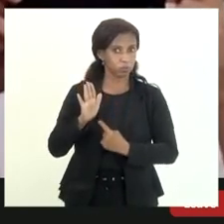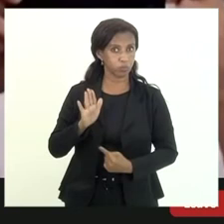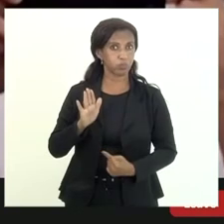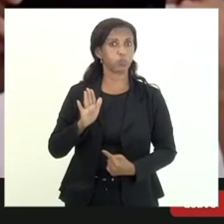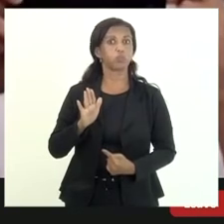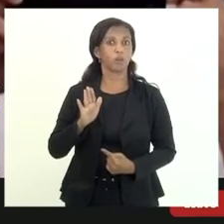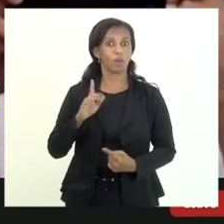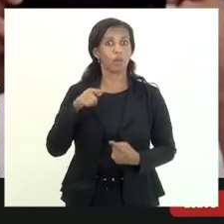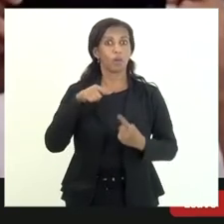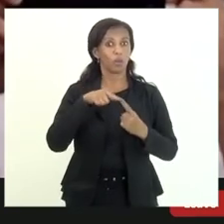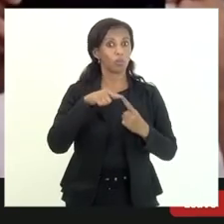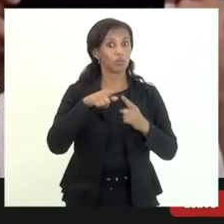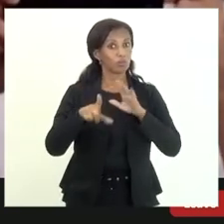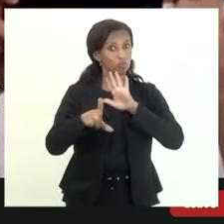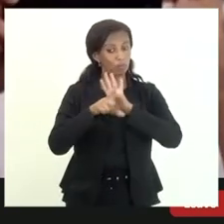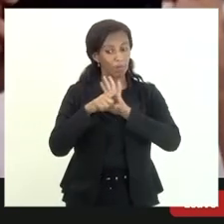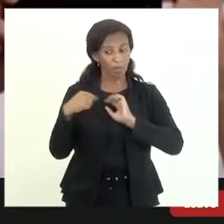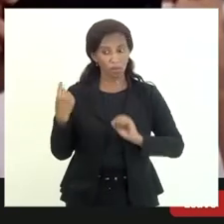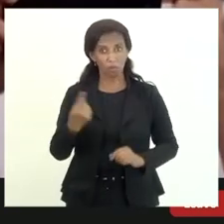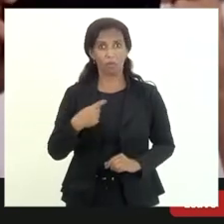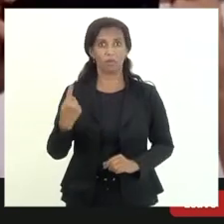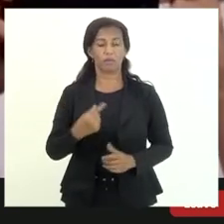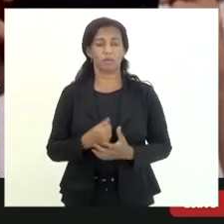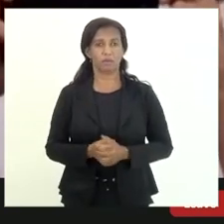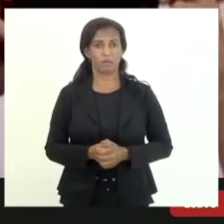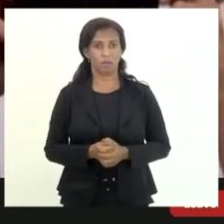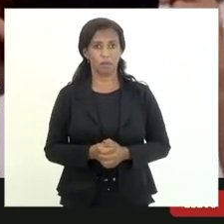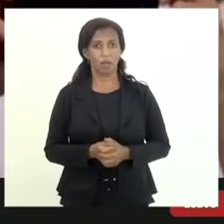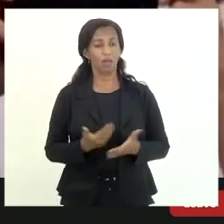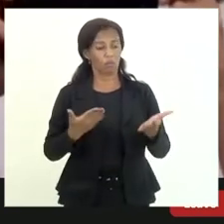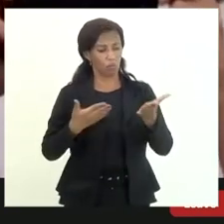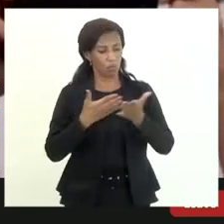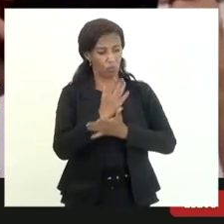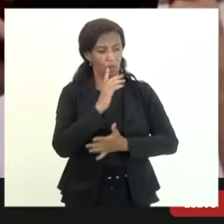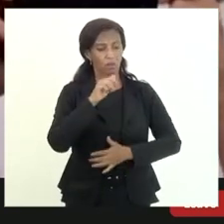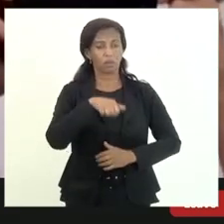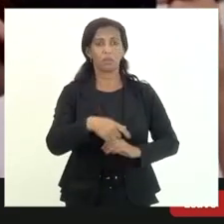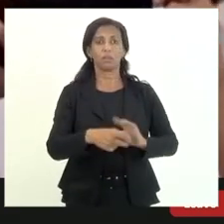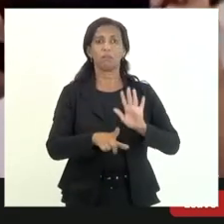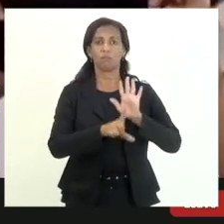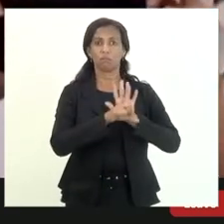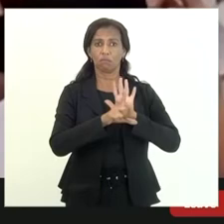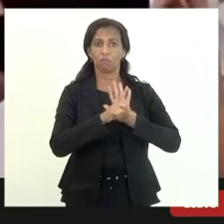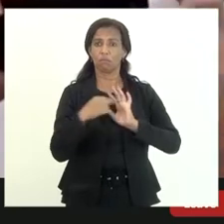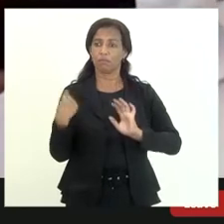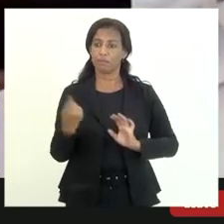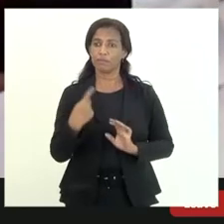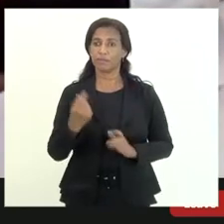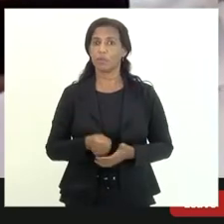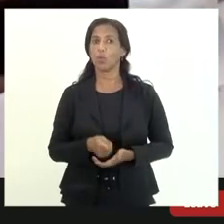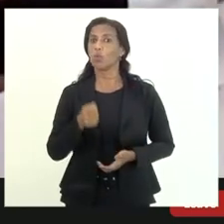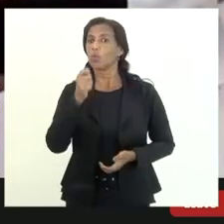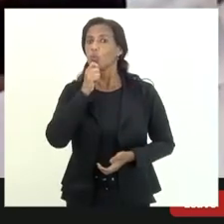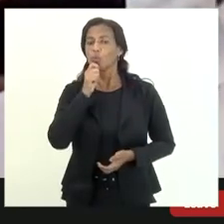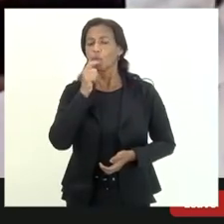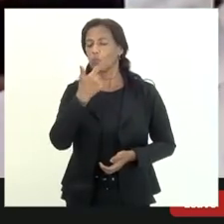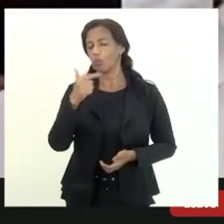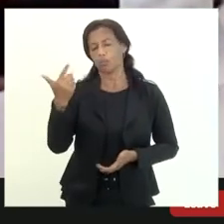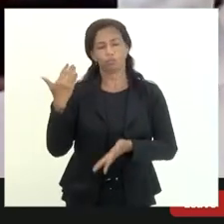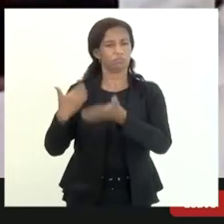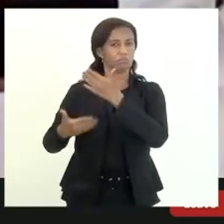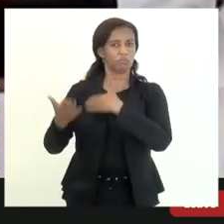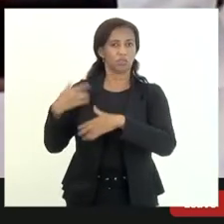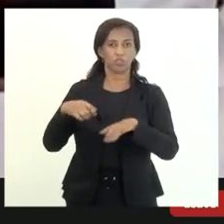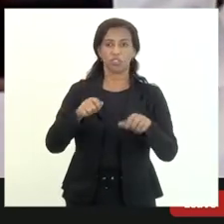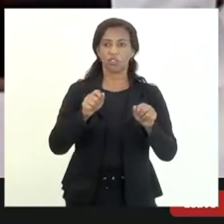objeto de uma lei nossa aprovado aqui é uma lei nossa porque não existia a